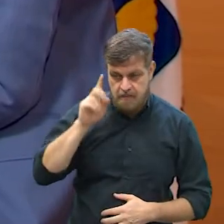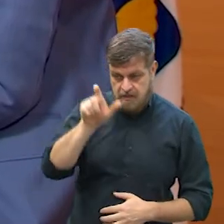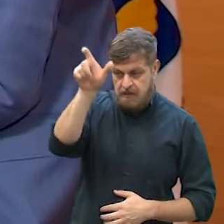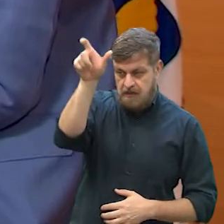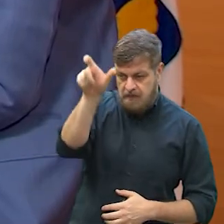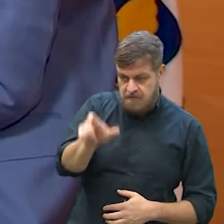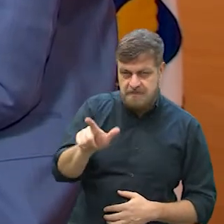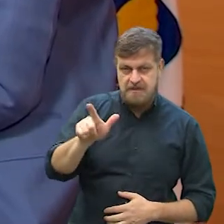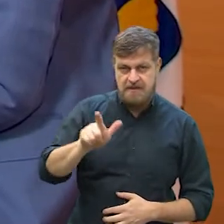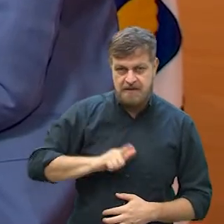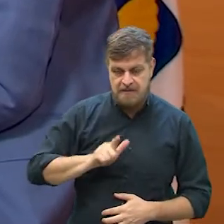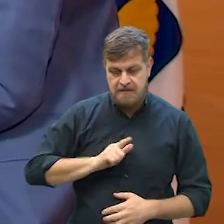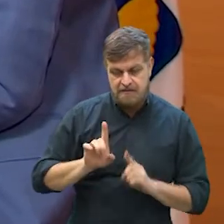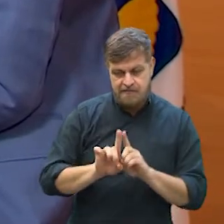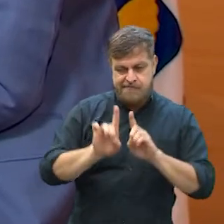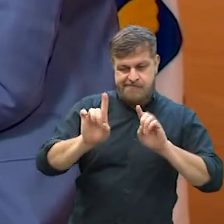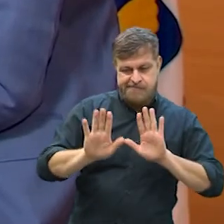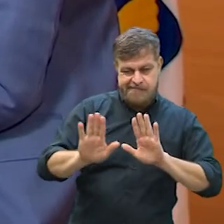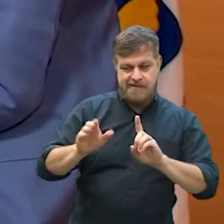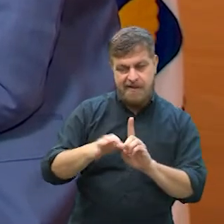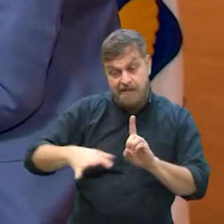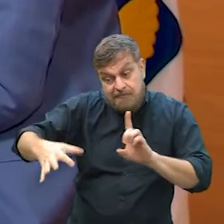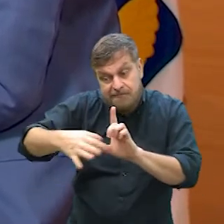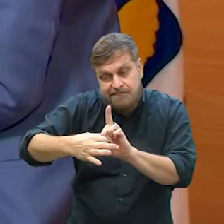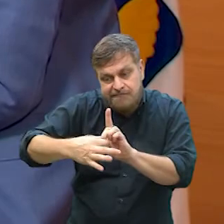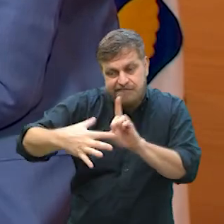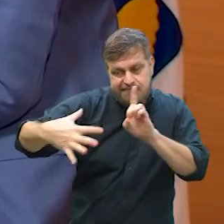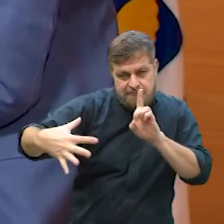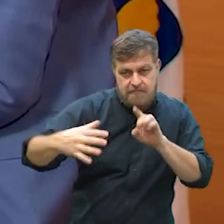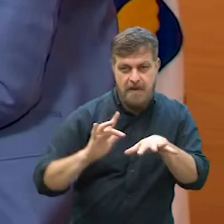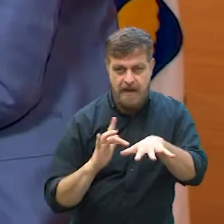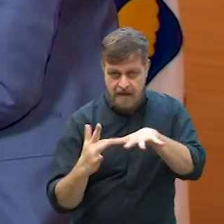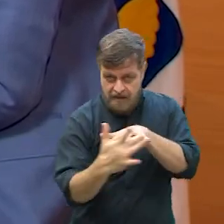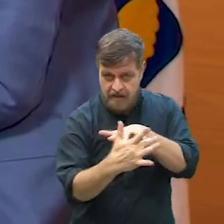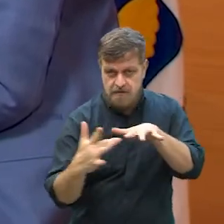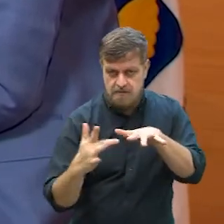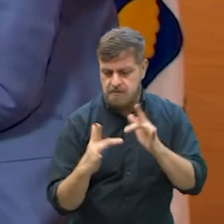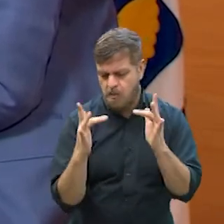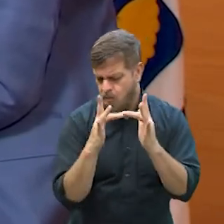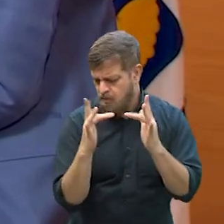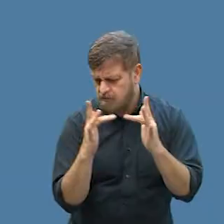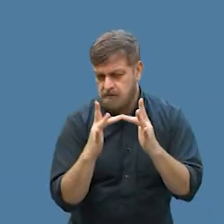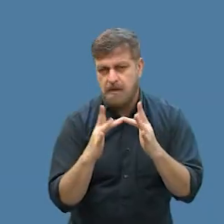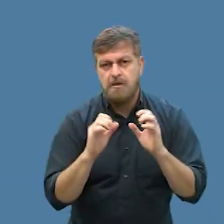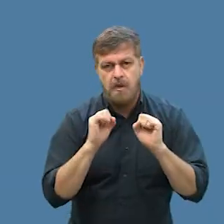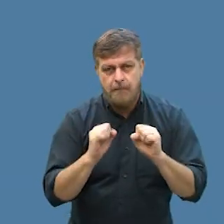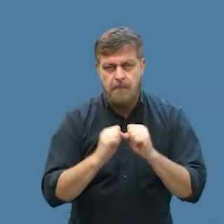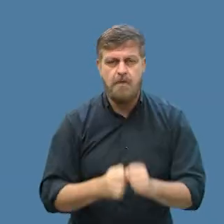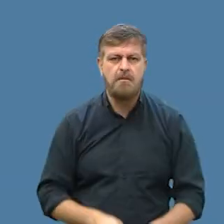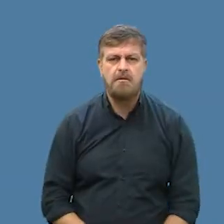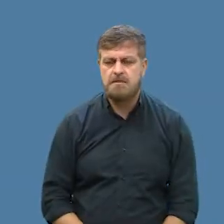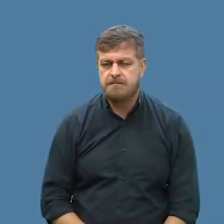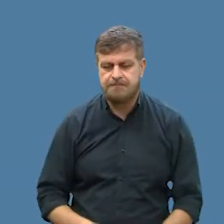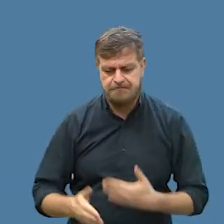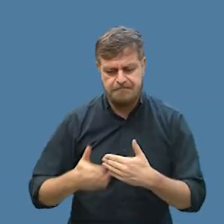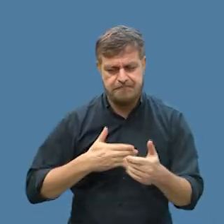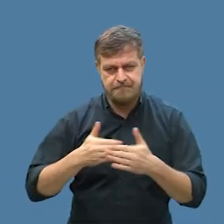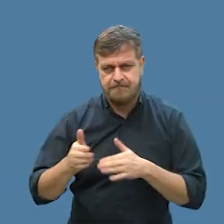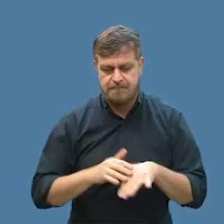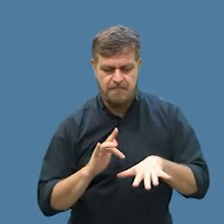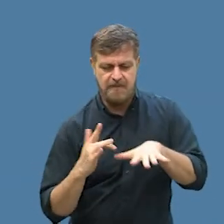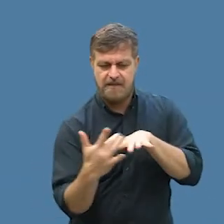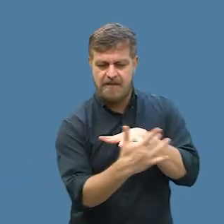sempre disponível, né? Hoje é um pouquinho mais distante por causa da pandemia, mas rede social está aí com tudo. Rede social, Instagram, LinkedIn,